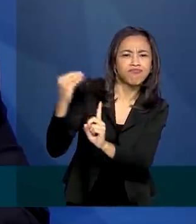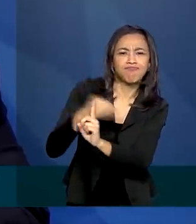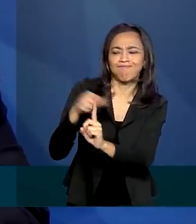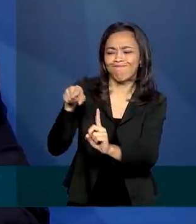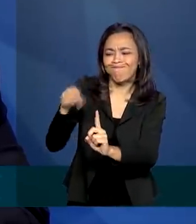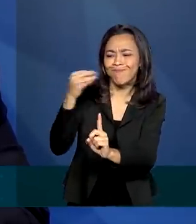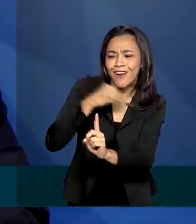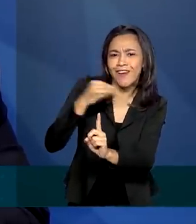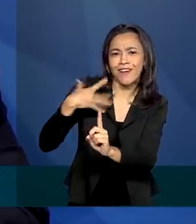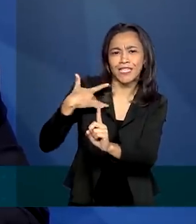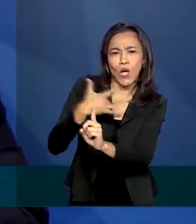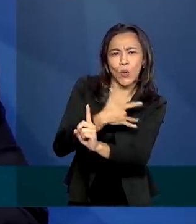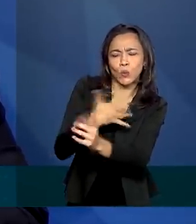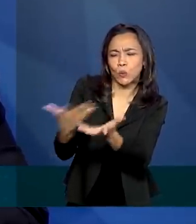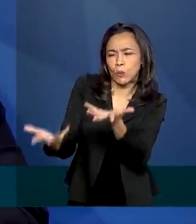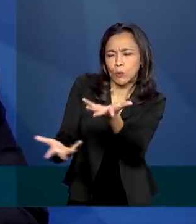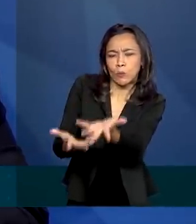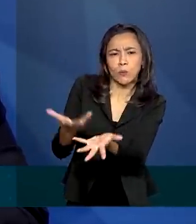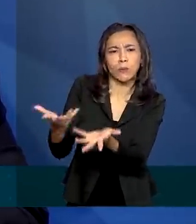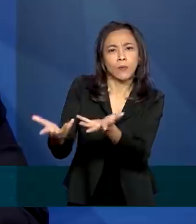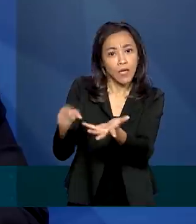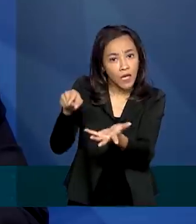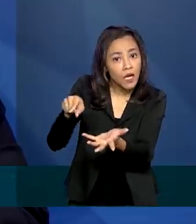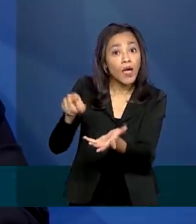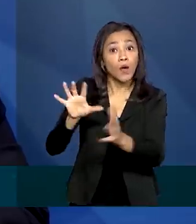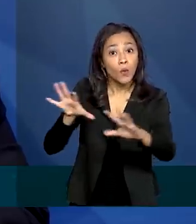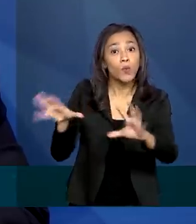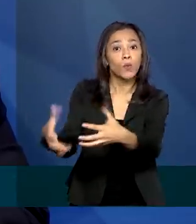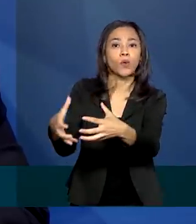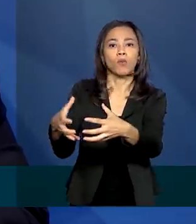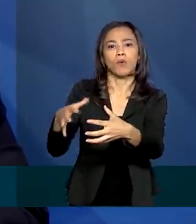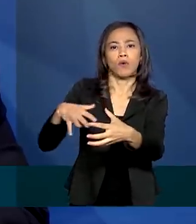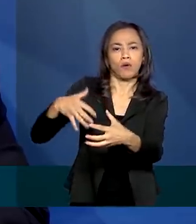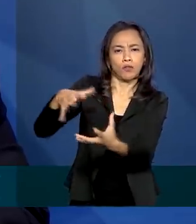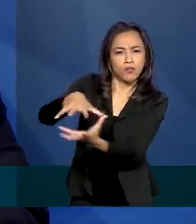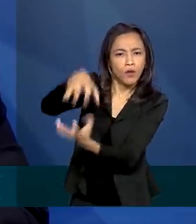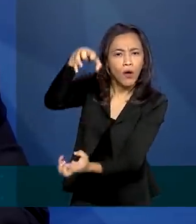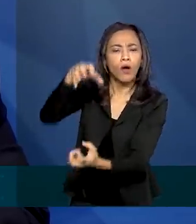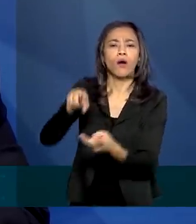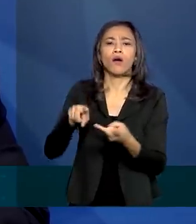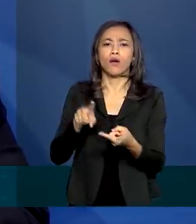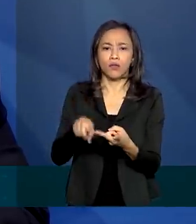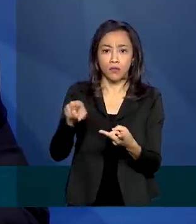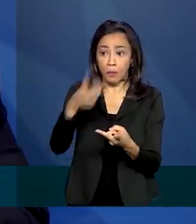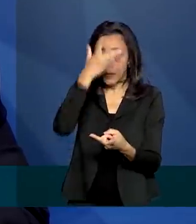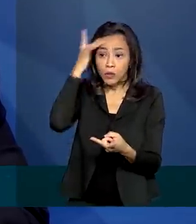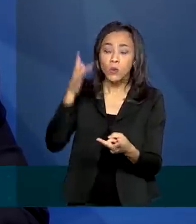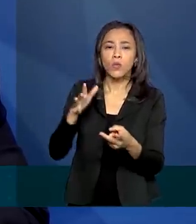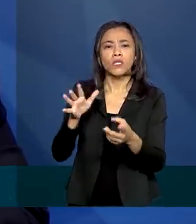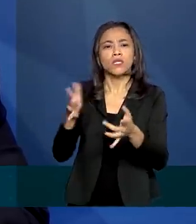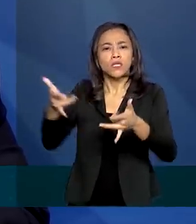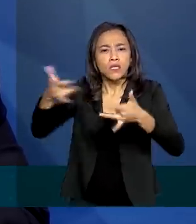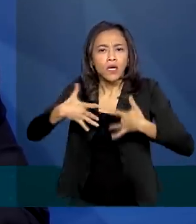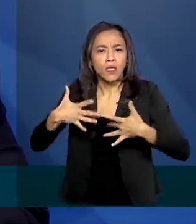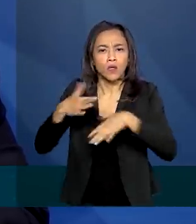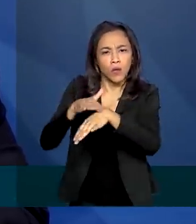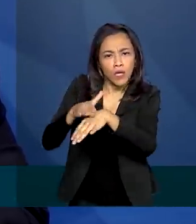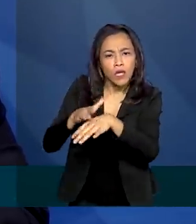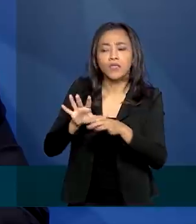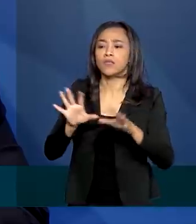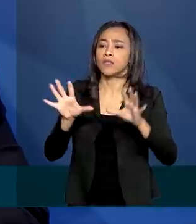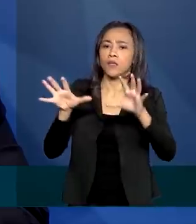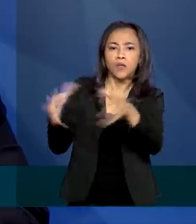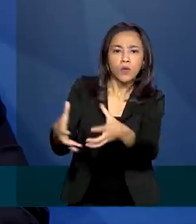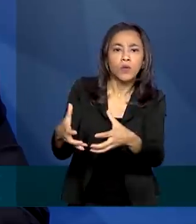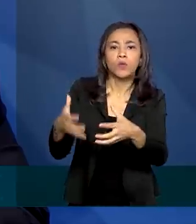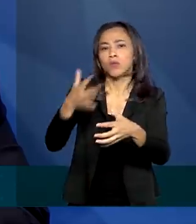doença, que compreende a população com uma idade mais avançada e com comorbidades, assim como os profissionais